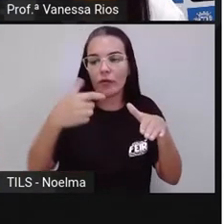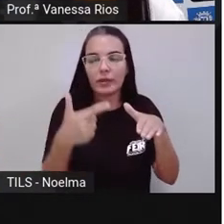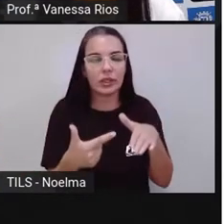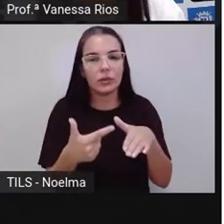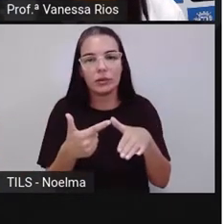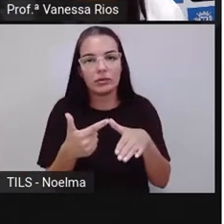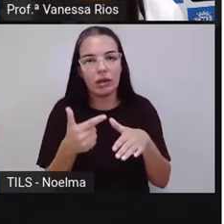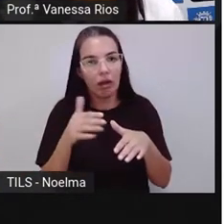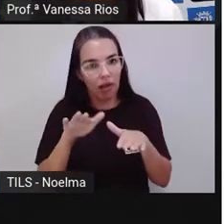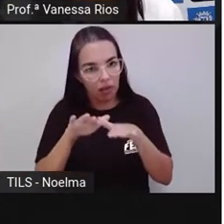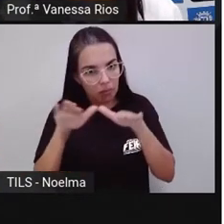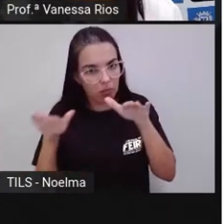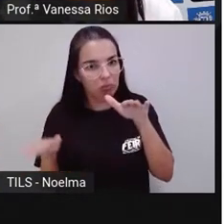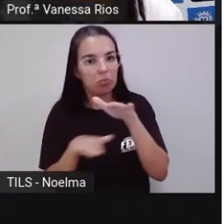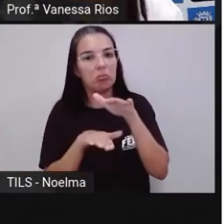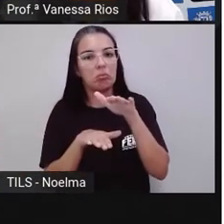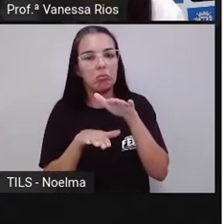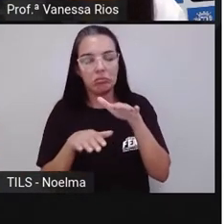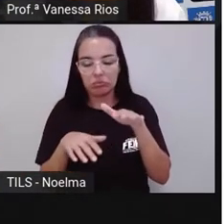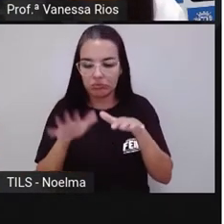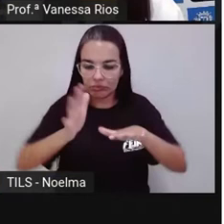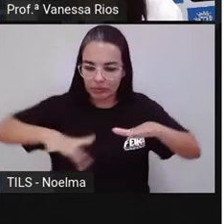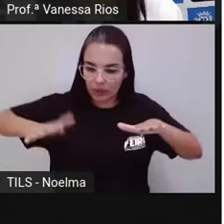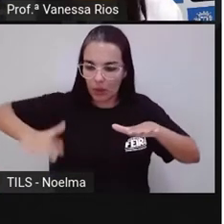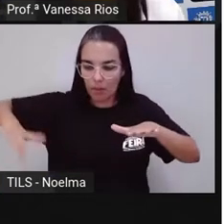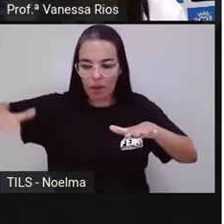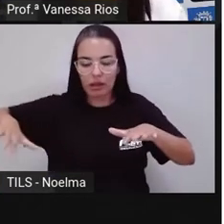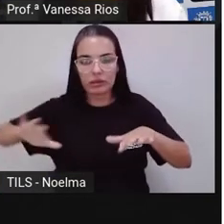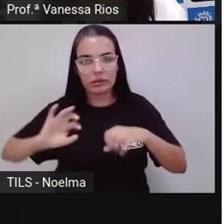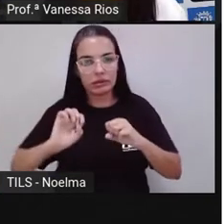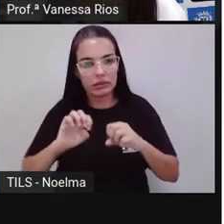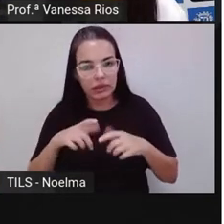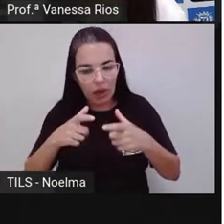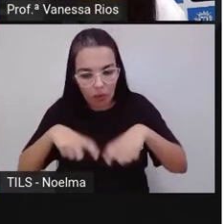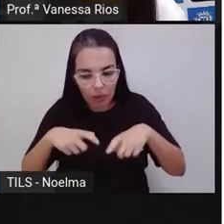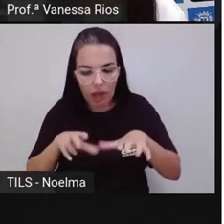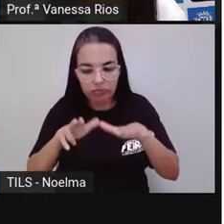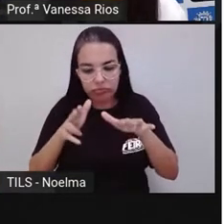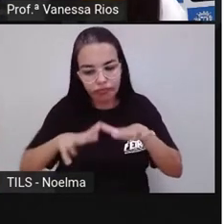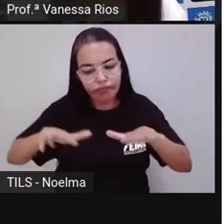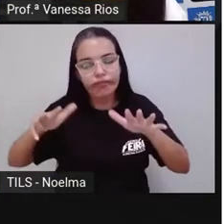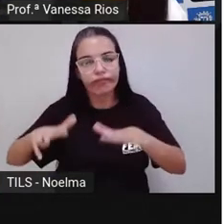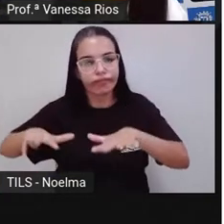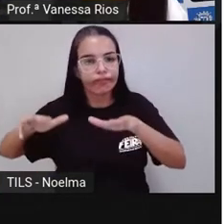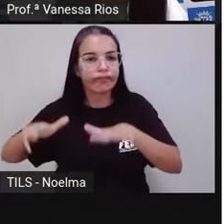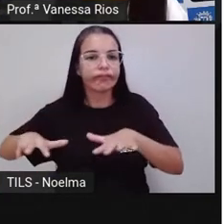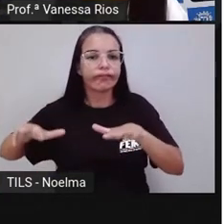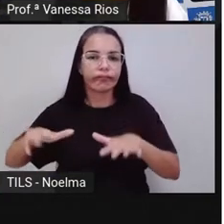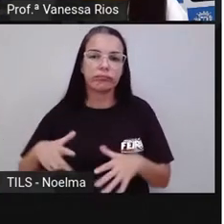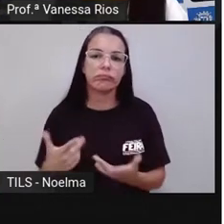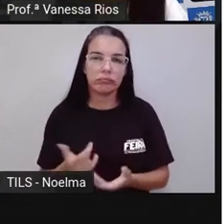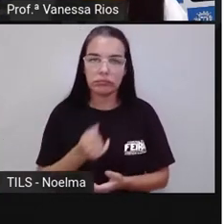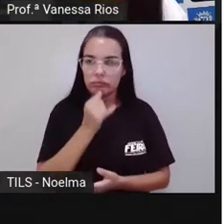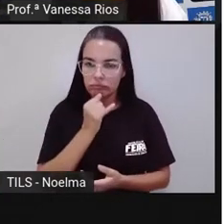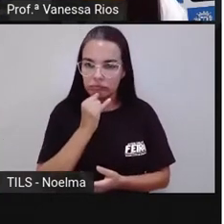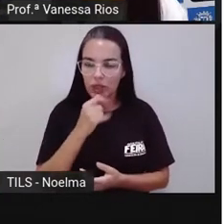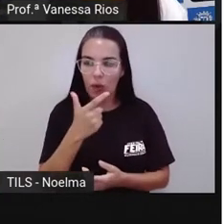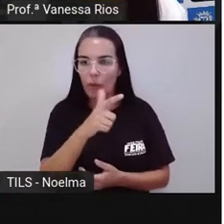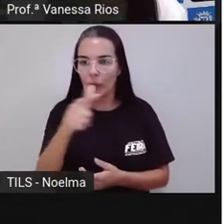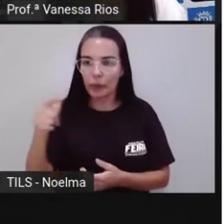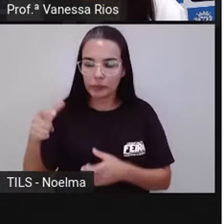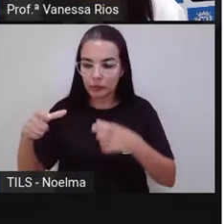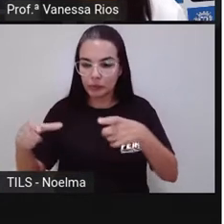relação ao nível do mar, não é? Em relação a outros lagos, por exemplo, que existem aí no nível.